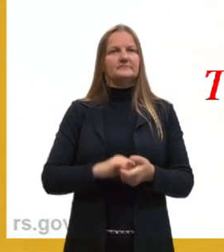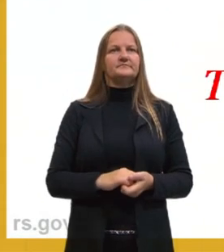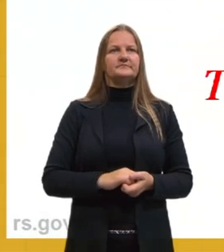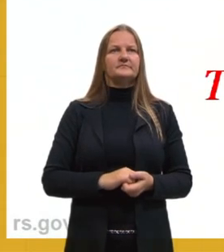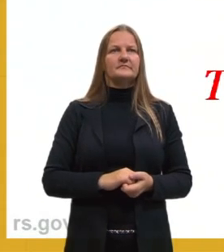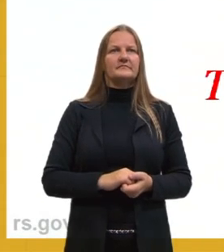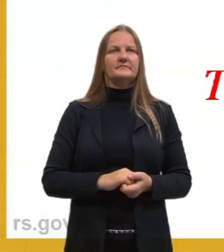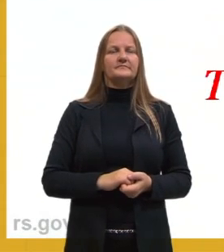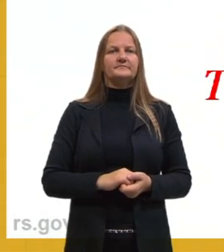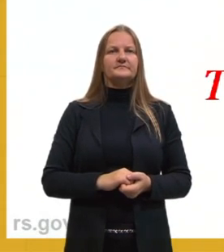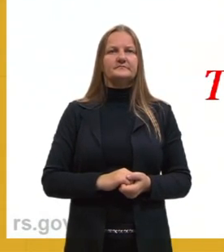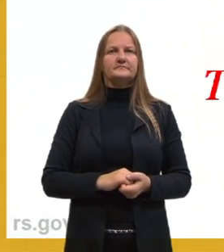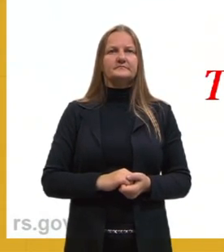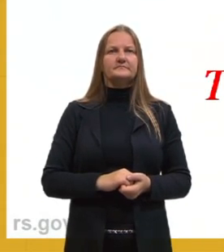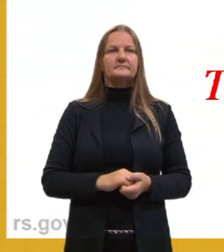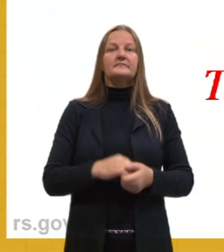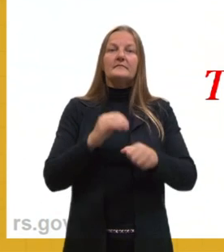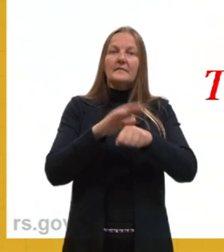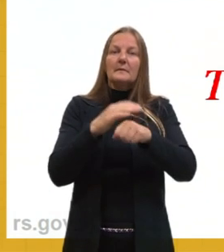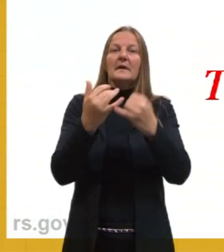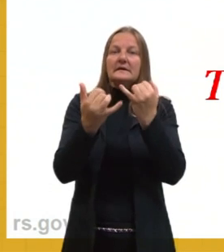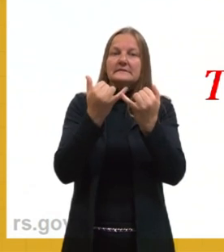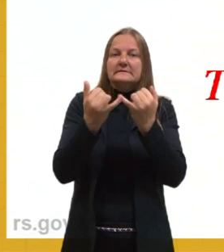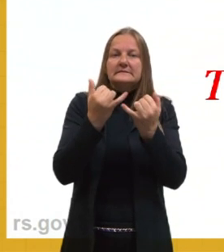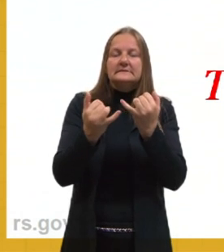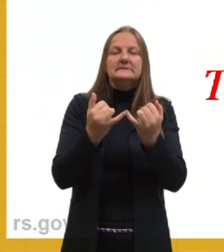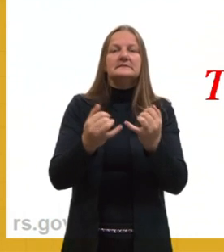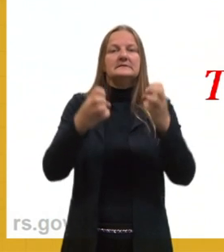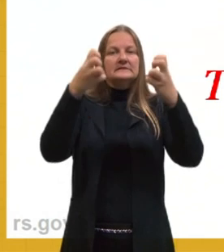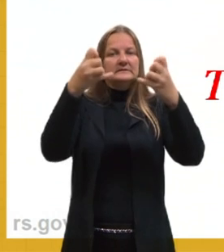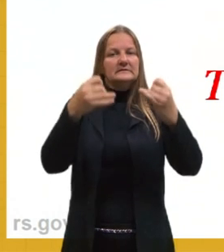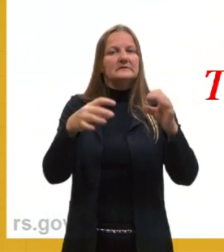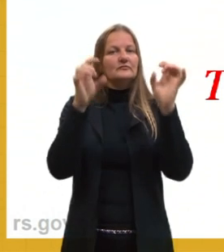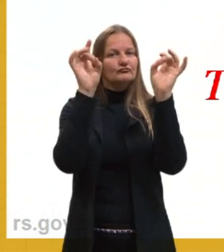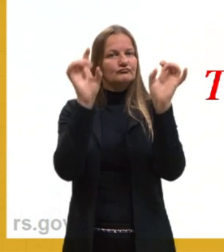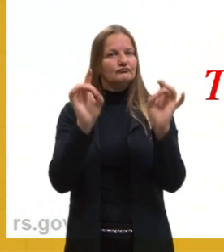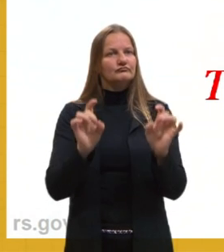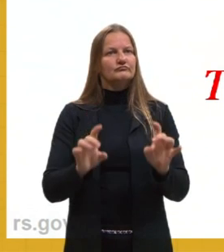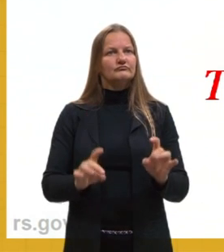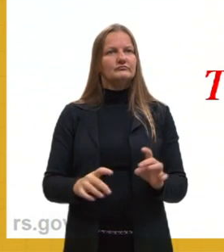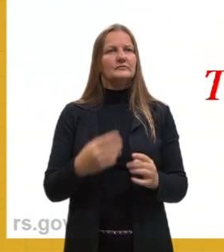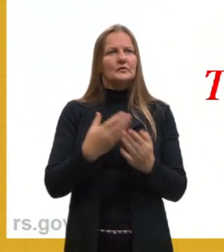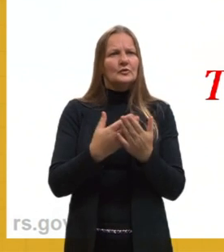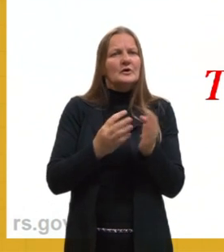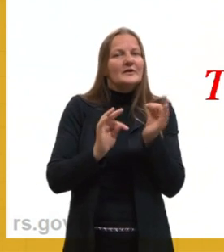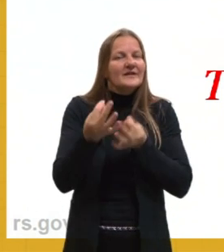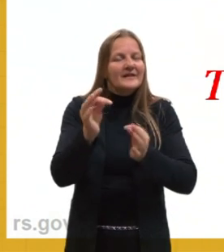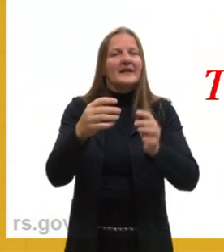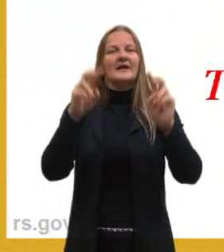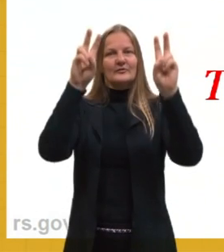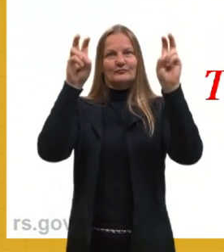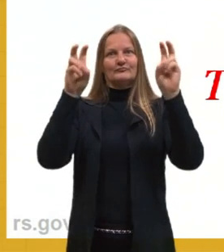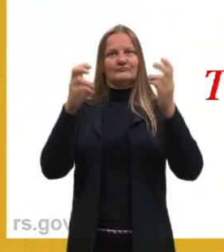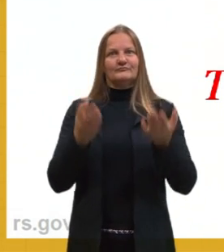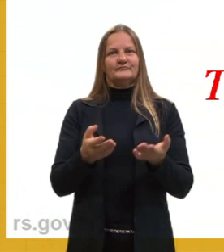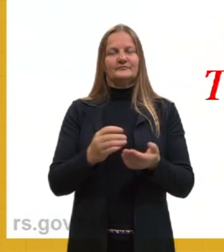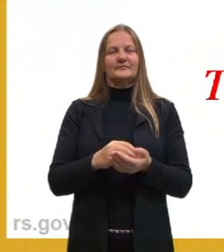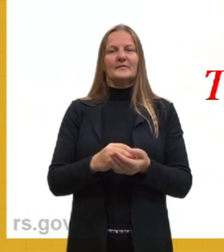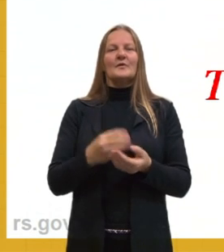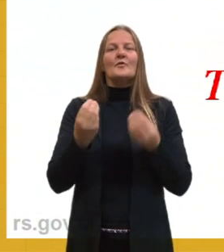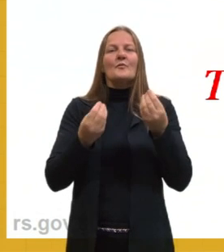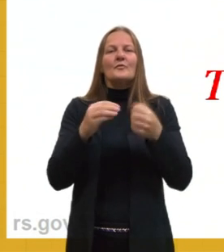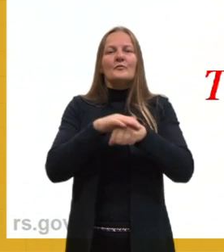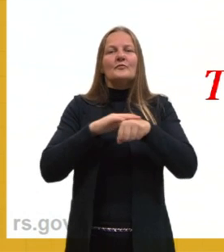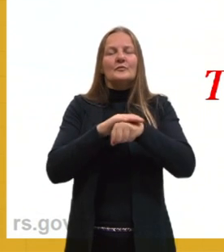Bom, agora a gente vai entrar em uma parte mais específica, um pouco mais técnica do assunto. A gente vai falar, então,